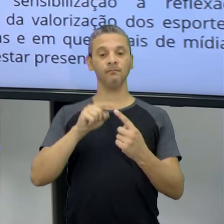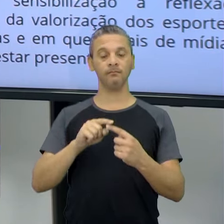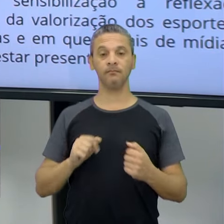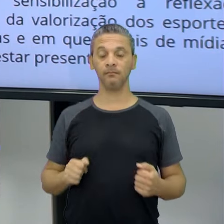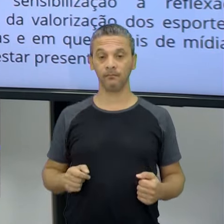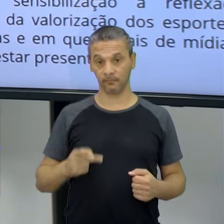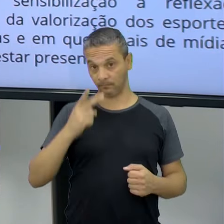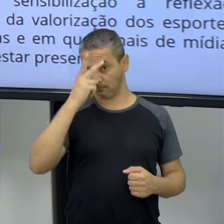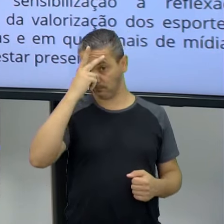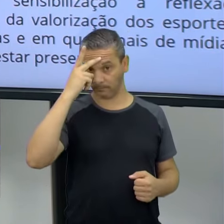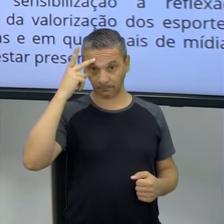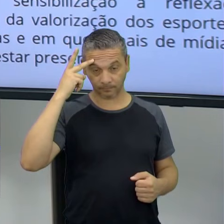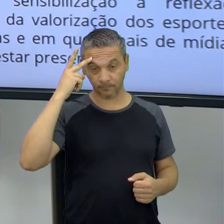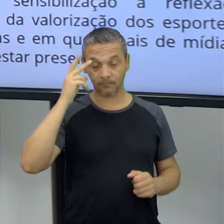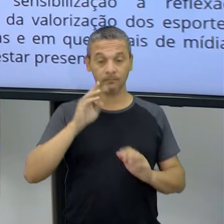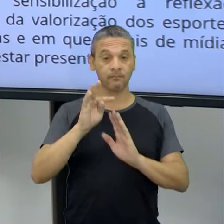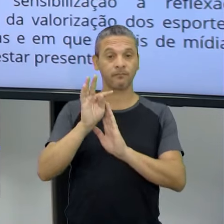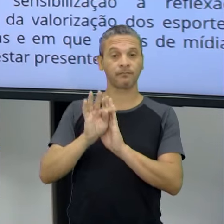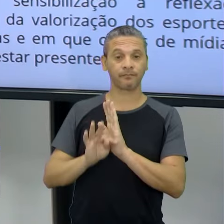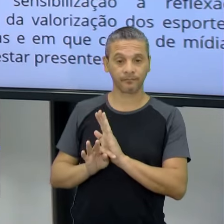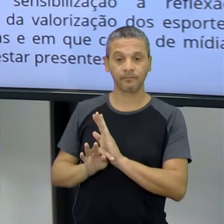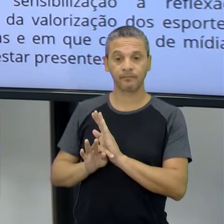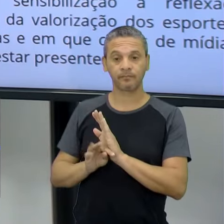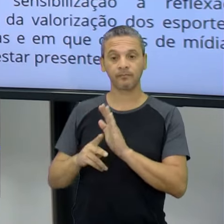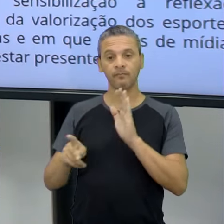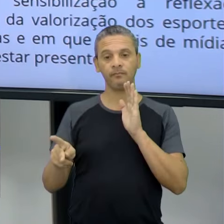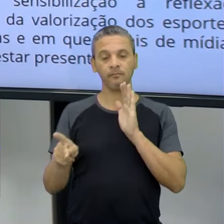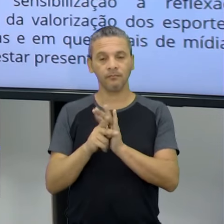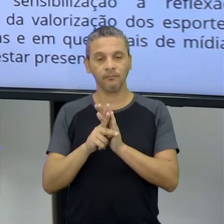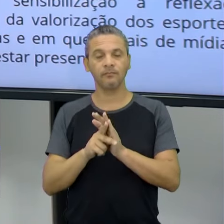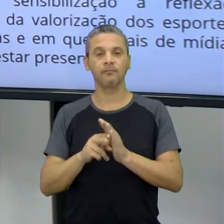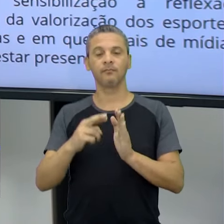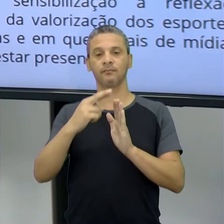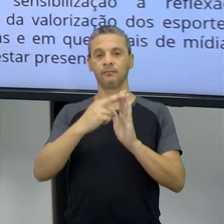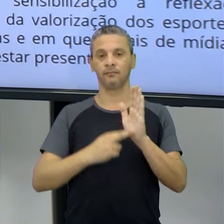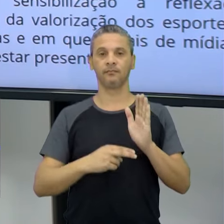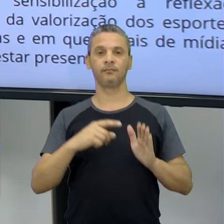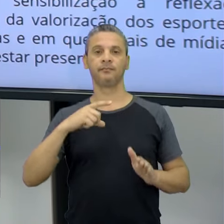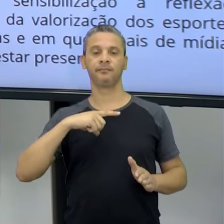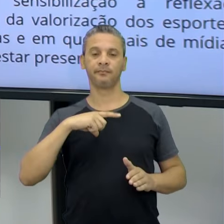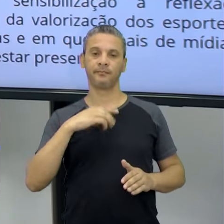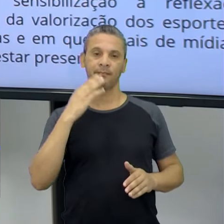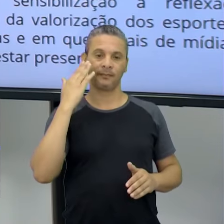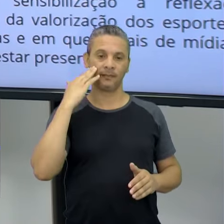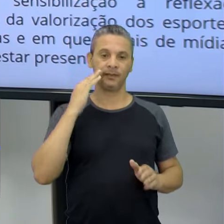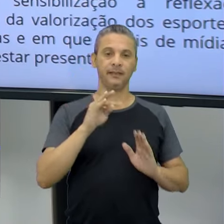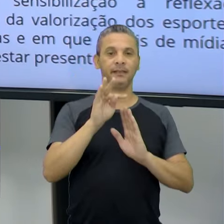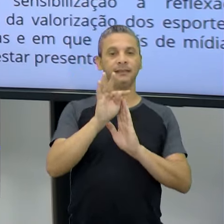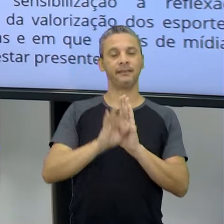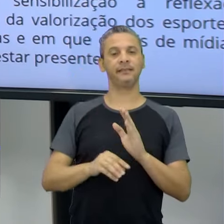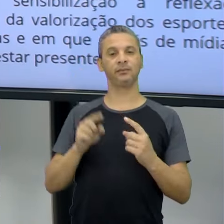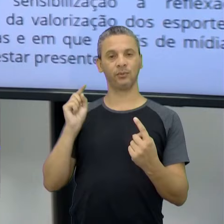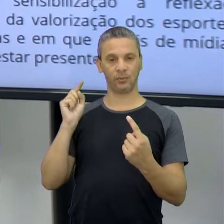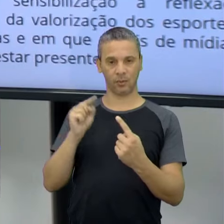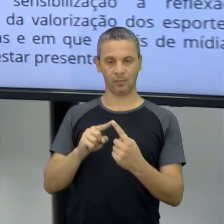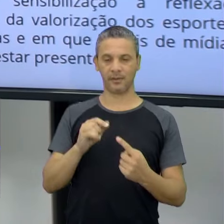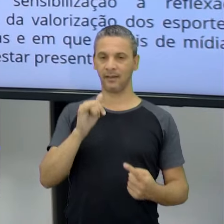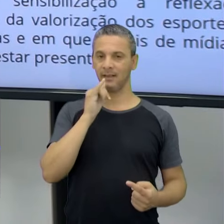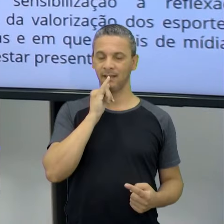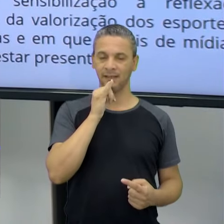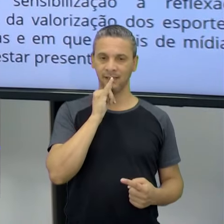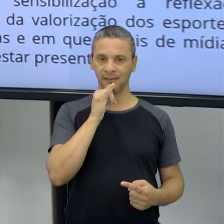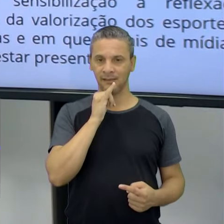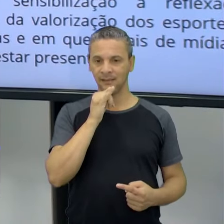melhores textos de dentro da redação. Então, é assim, é um texto que, a princípio, ele